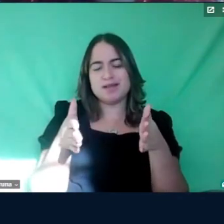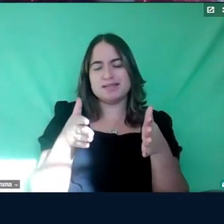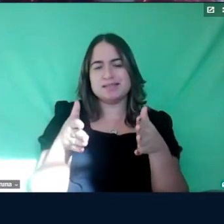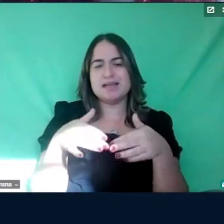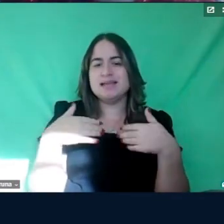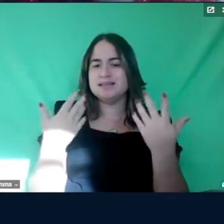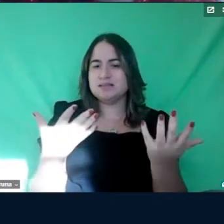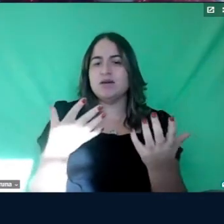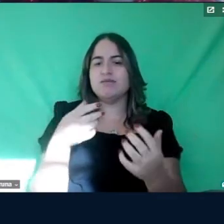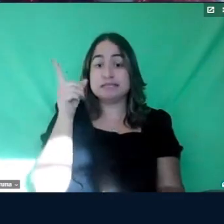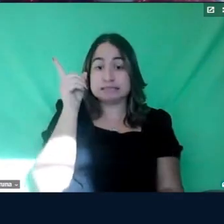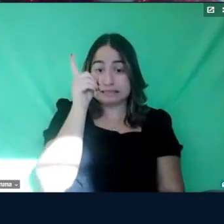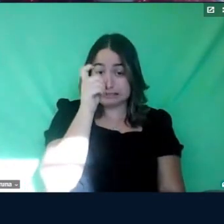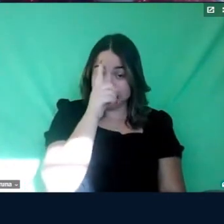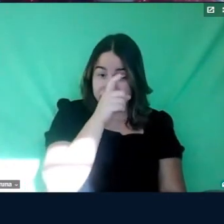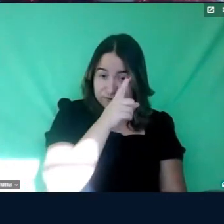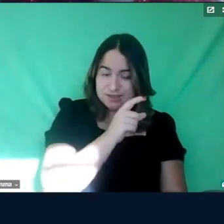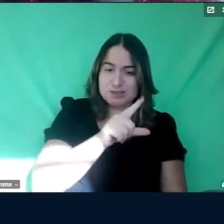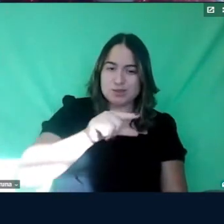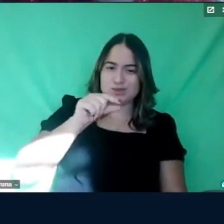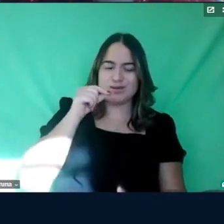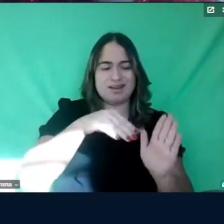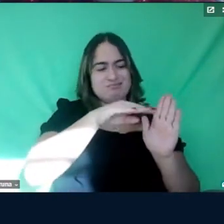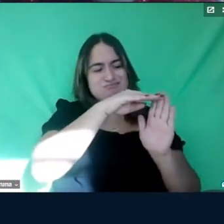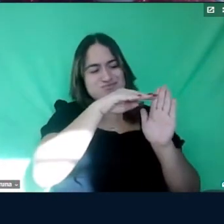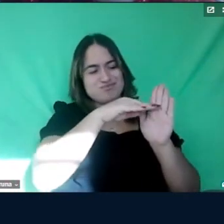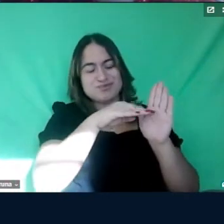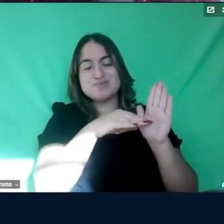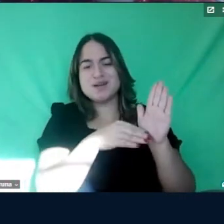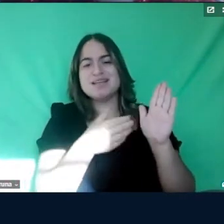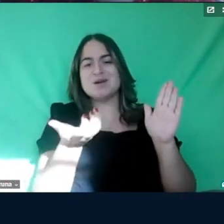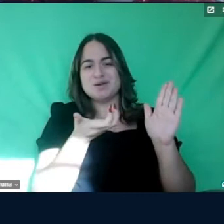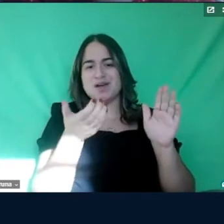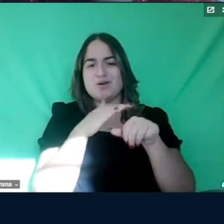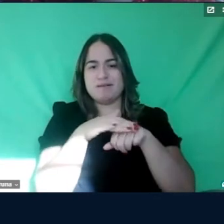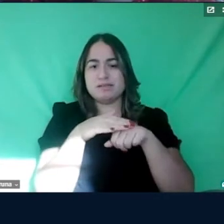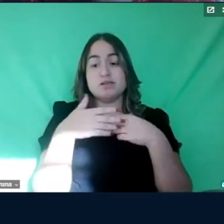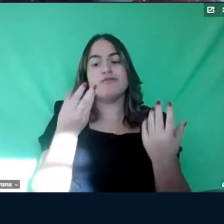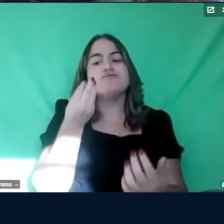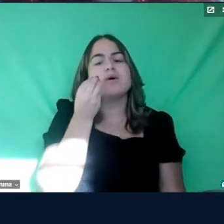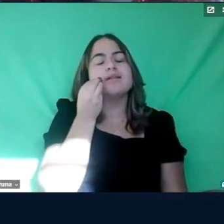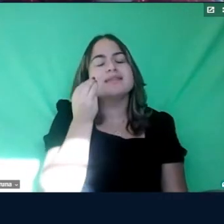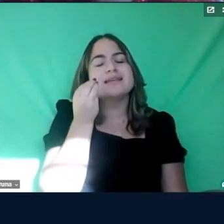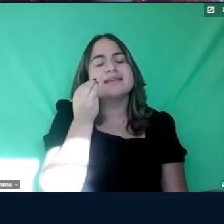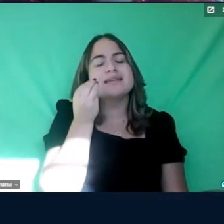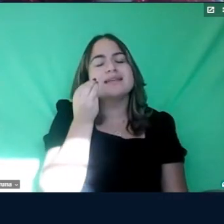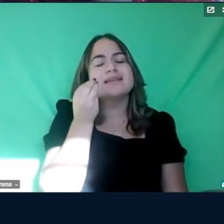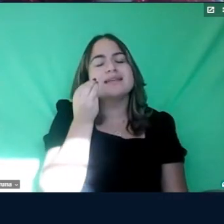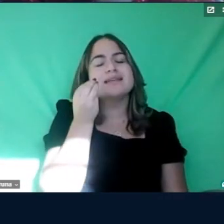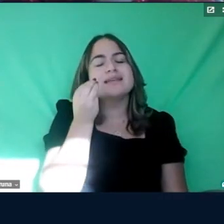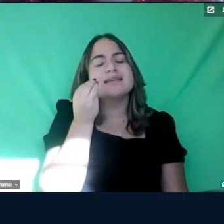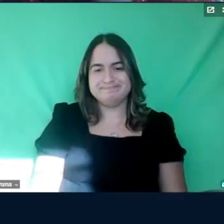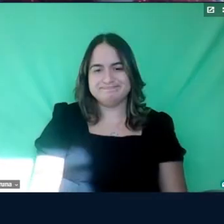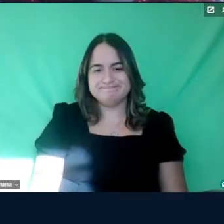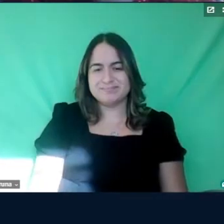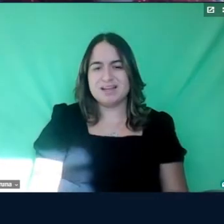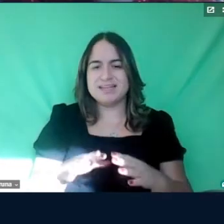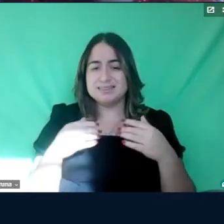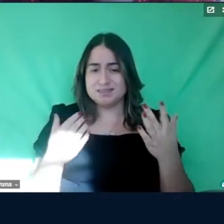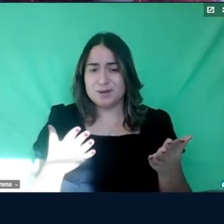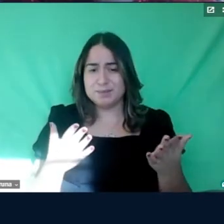foi bem difícil, Cris, escolher os pontos que eu gostaria de conversar com você, então eu vou tentar, tá bem? Então, assim,